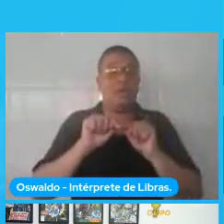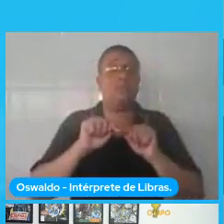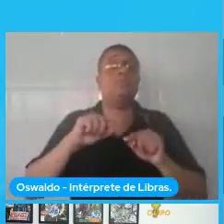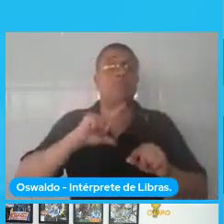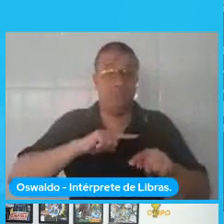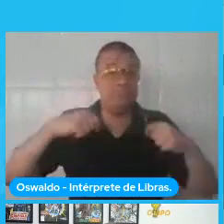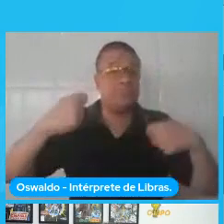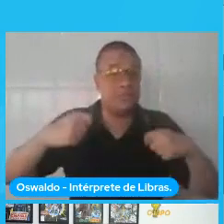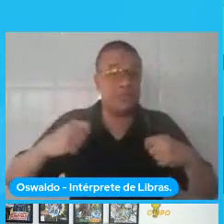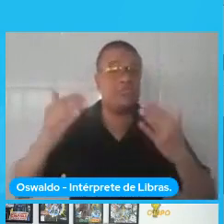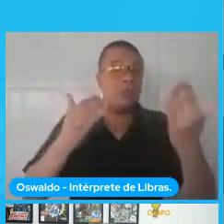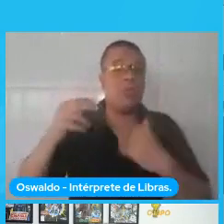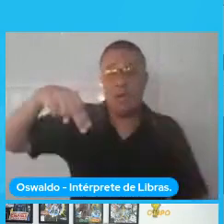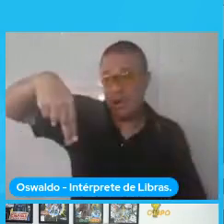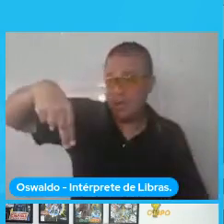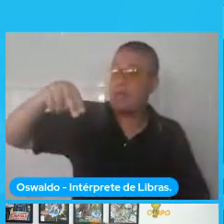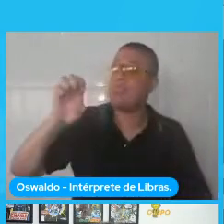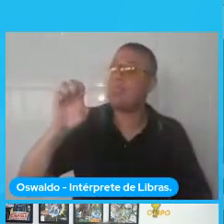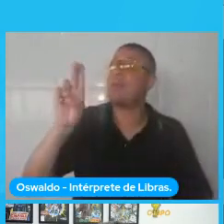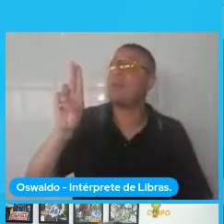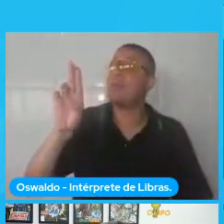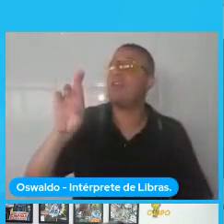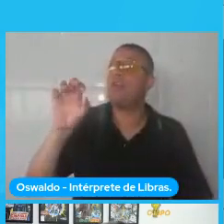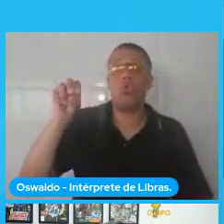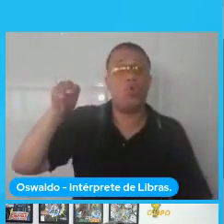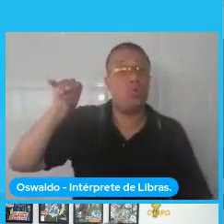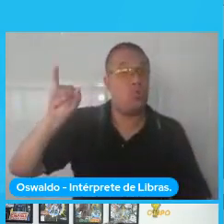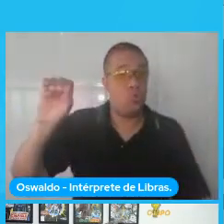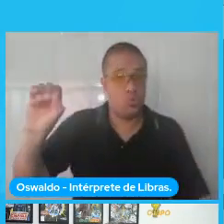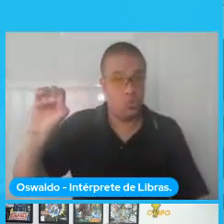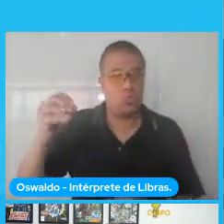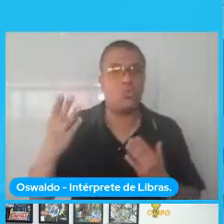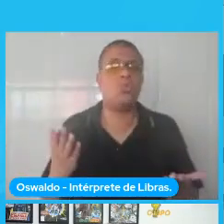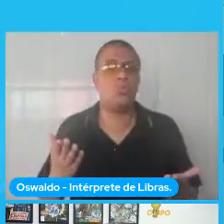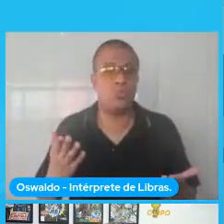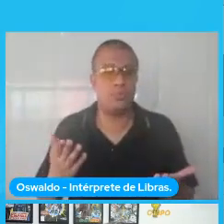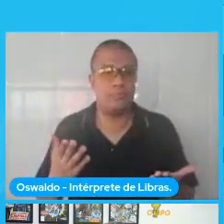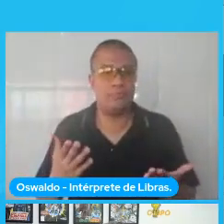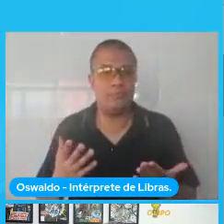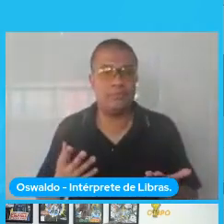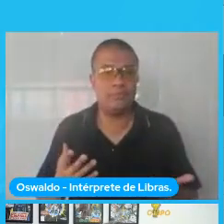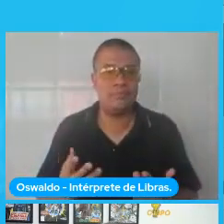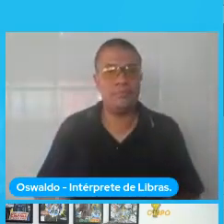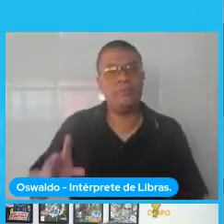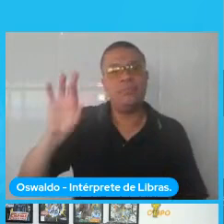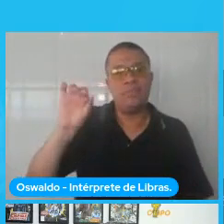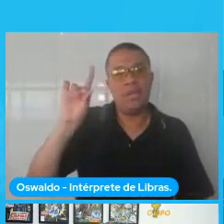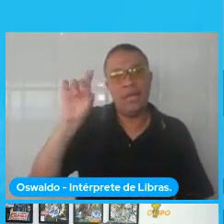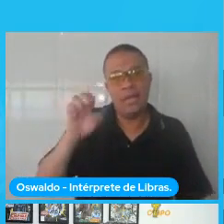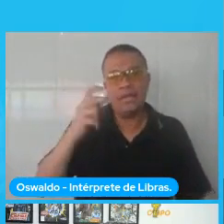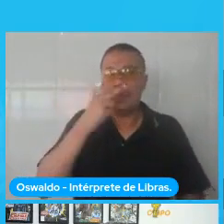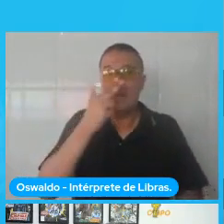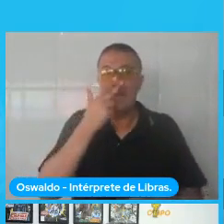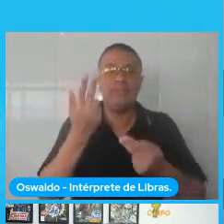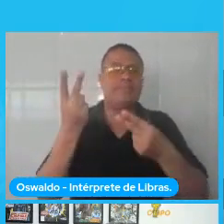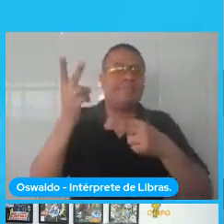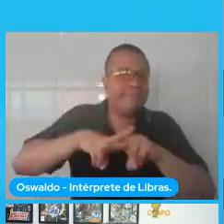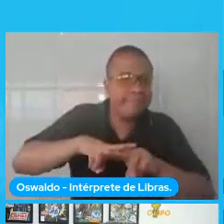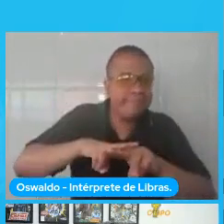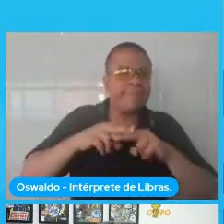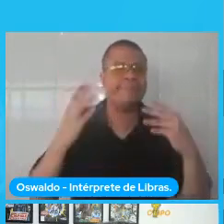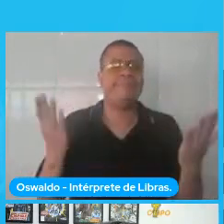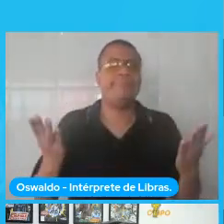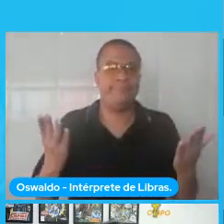então quanto mais camadas eu colocava eu terminava não aprendendo mais nada então a rede terminava se perdendo na troca de